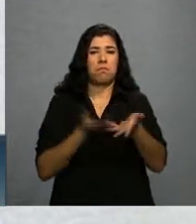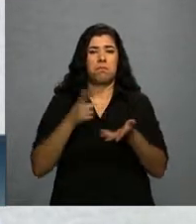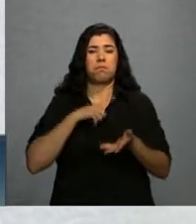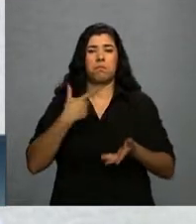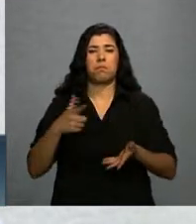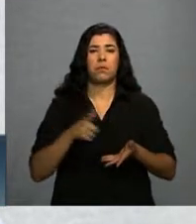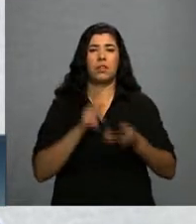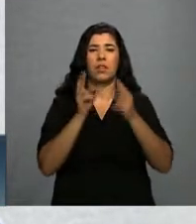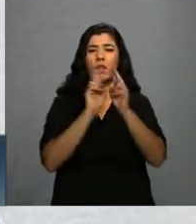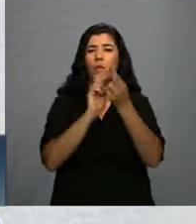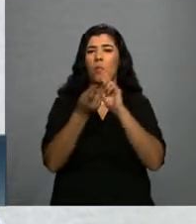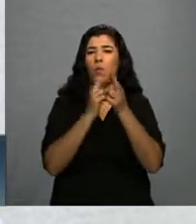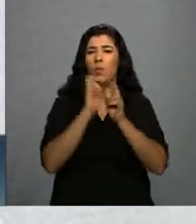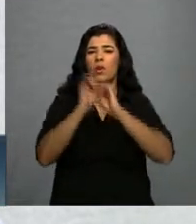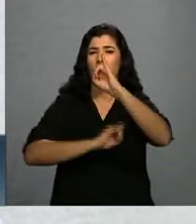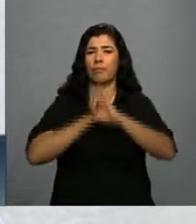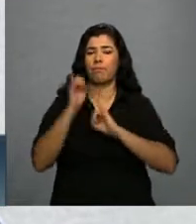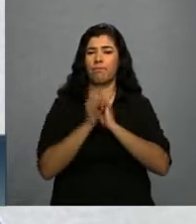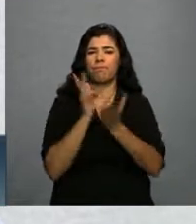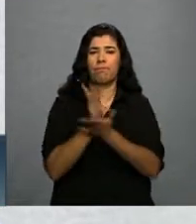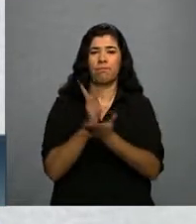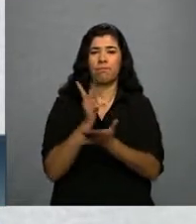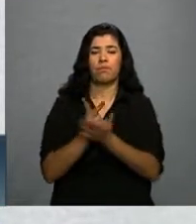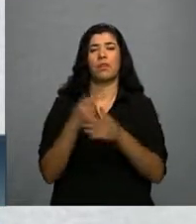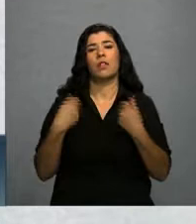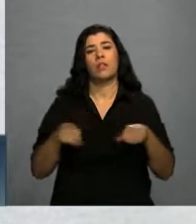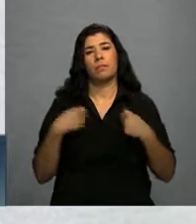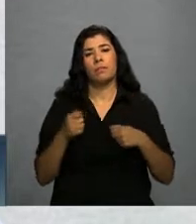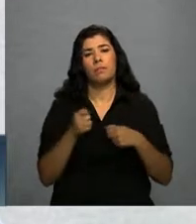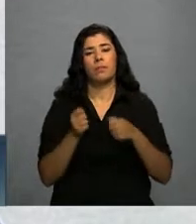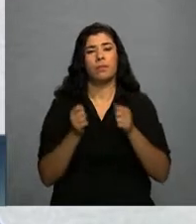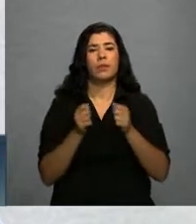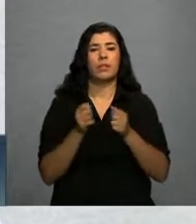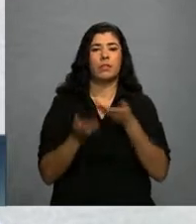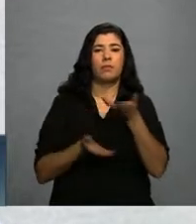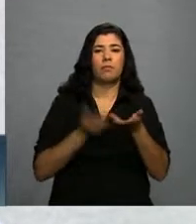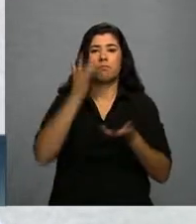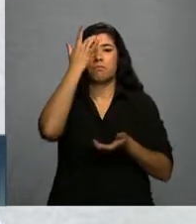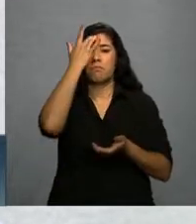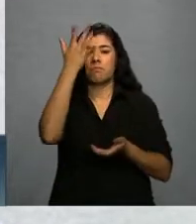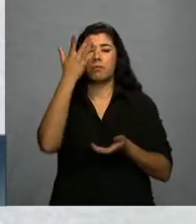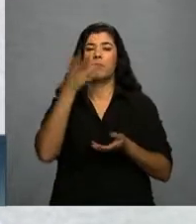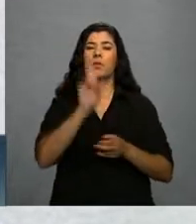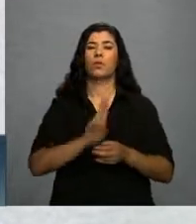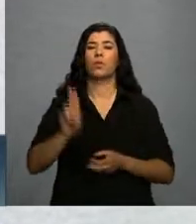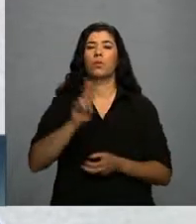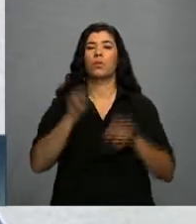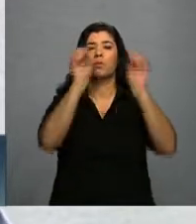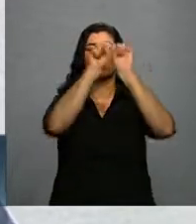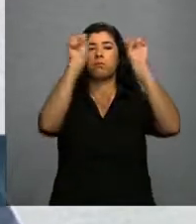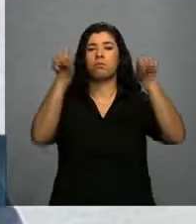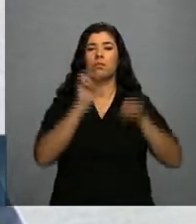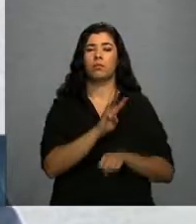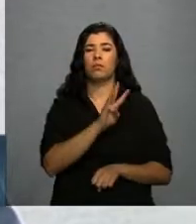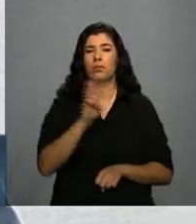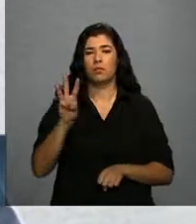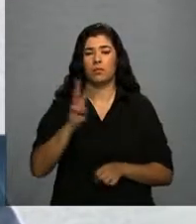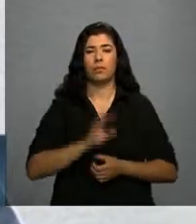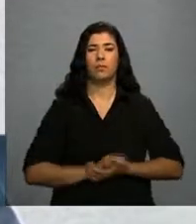rede confiável, uma rede intermitente, então vai ficar mais fácil a utilização do sistema dessa forma.